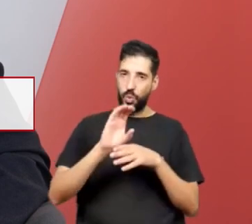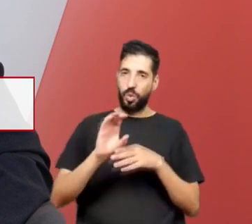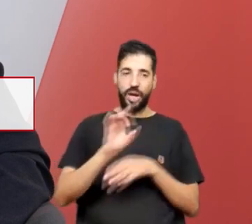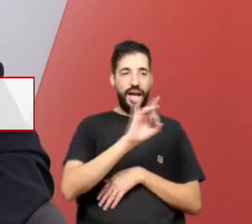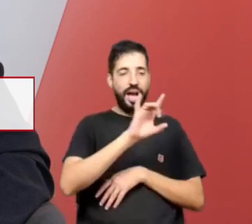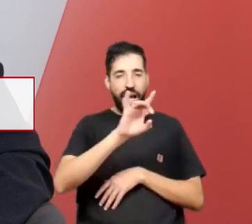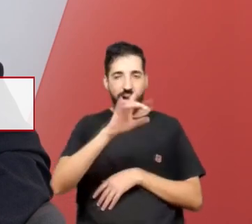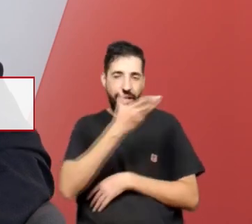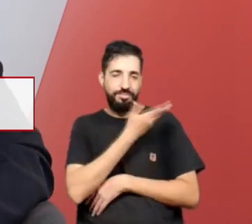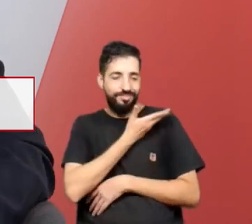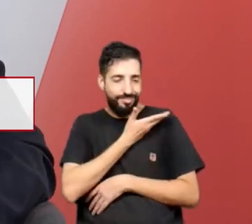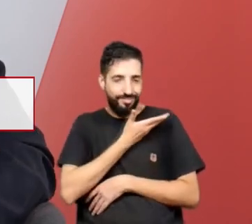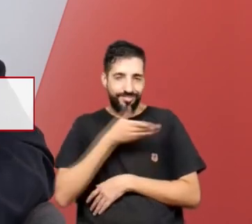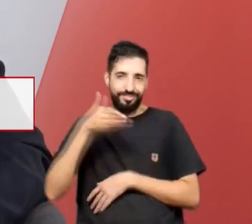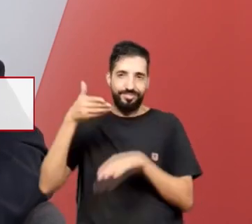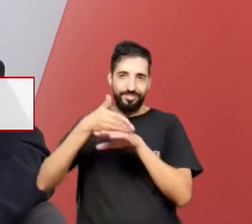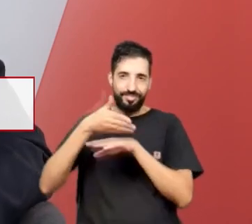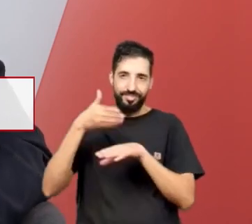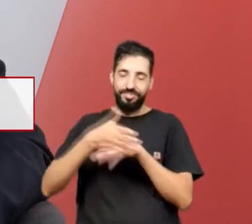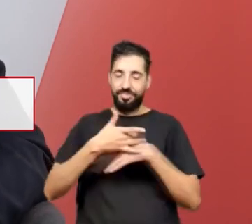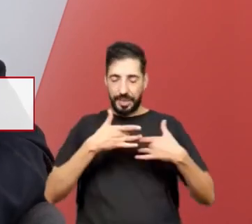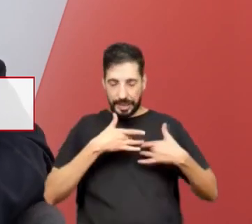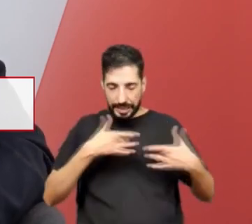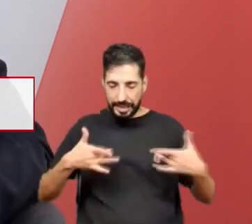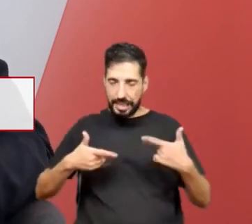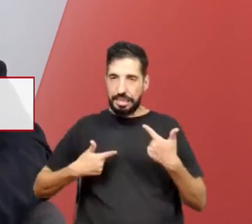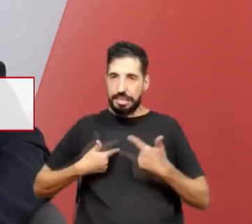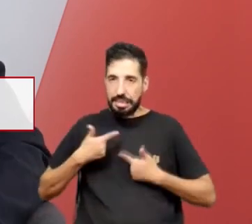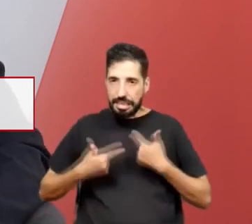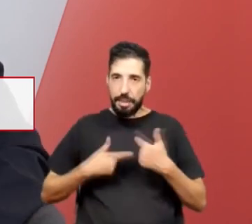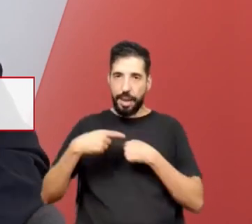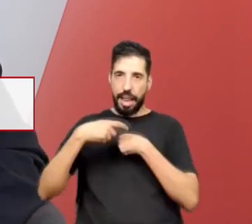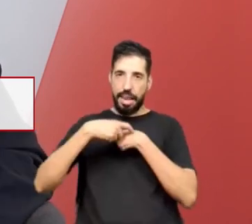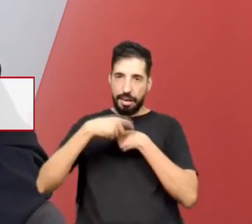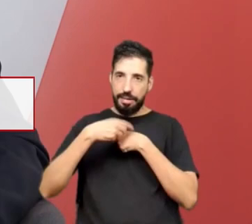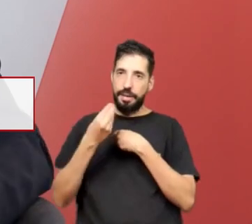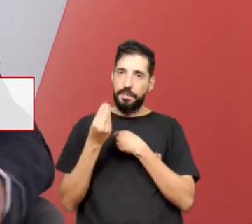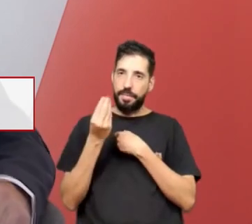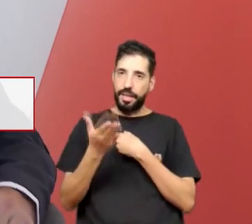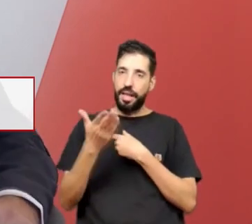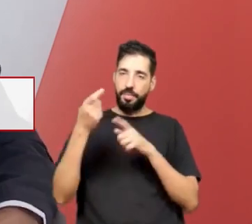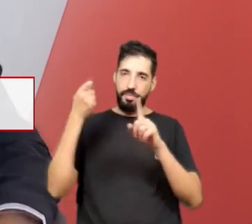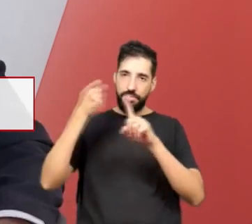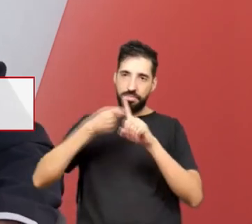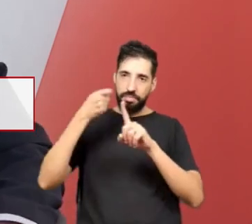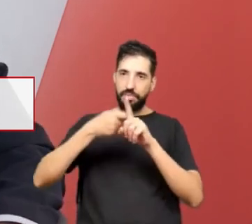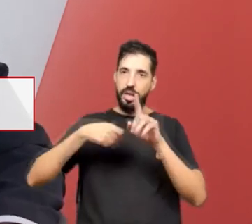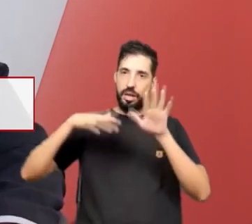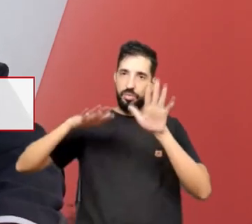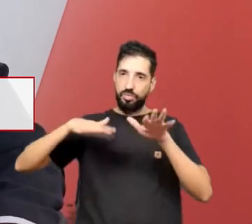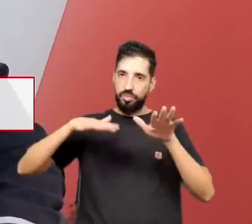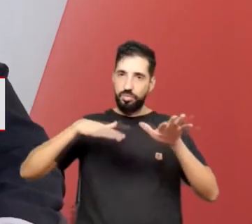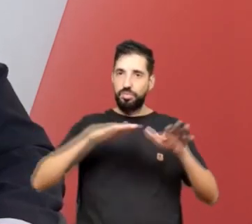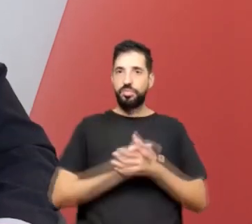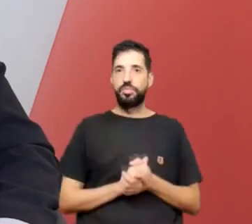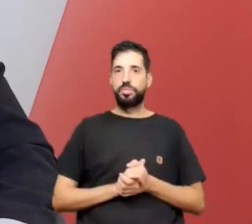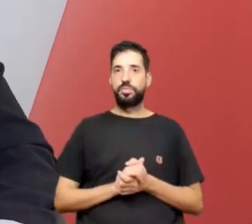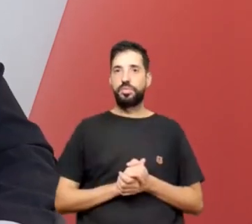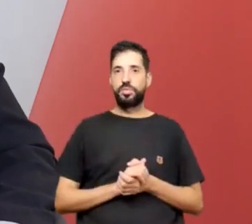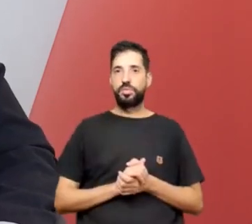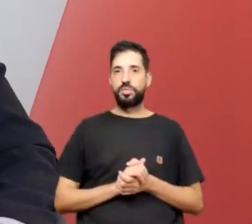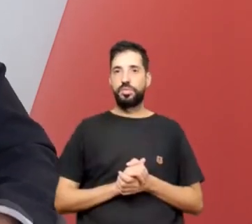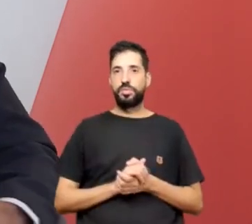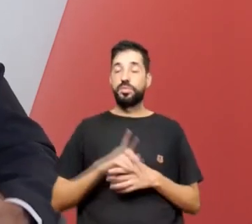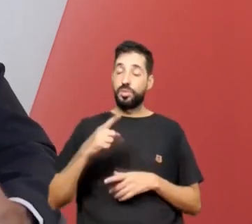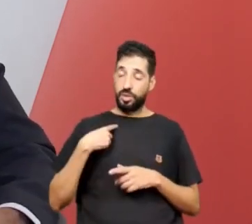companheira que tem dedicado parte do seu tempo a essa militância. A gente está fazendo também, gente, um trabalho muito